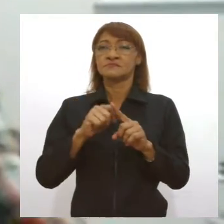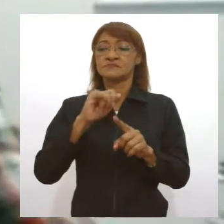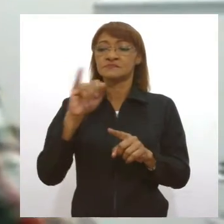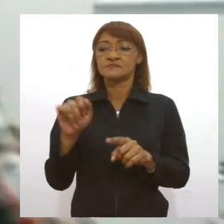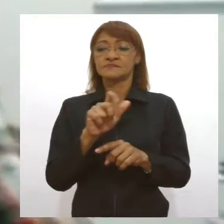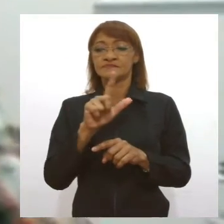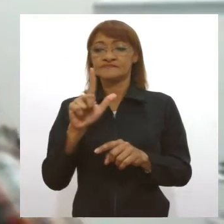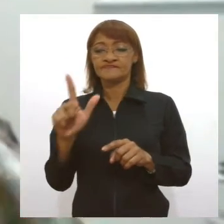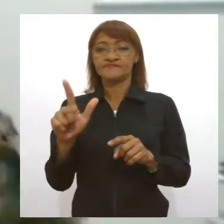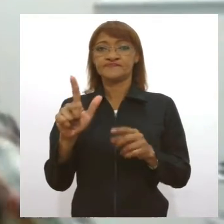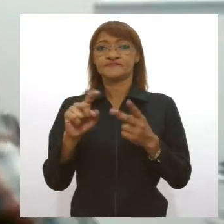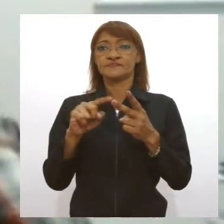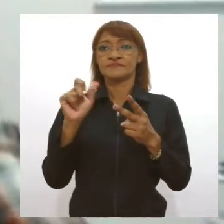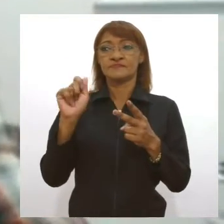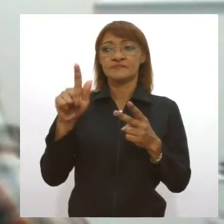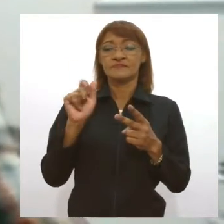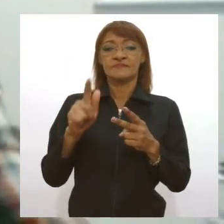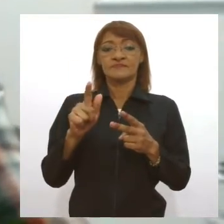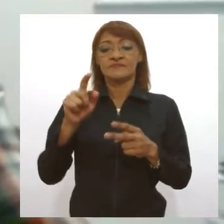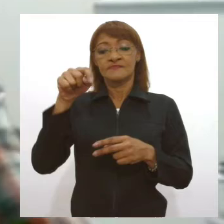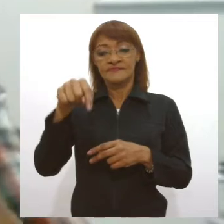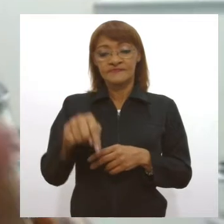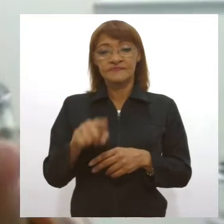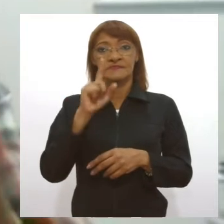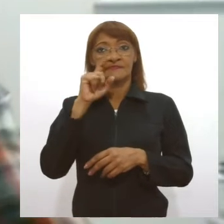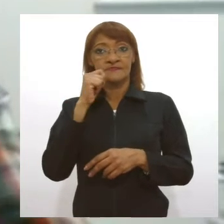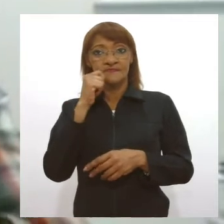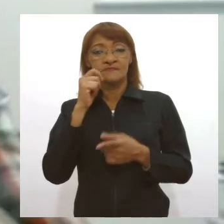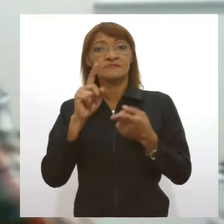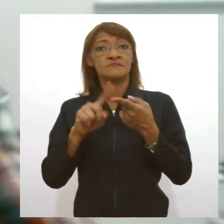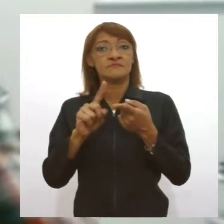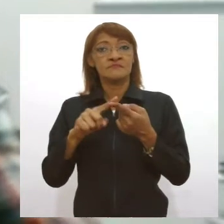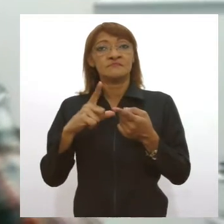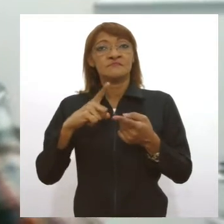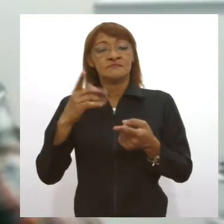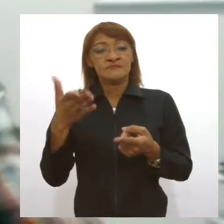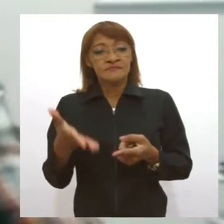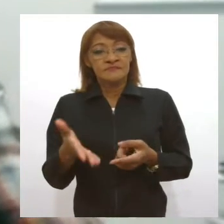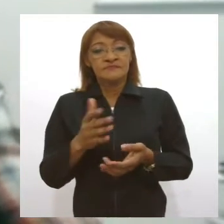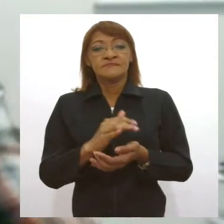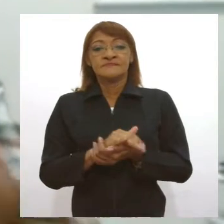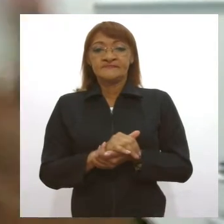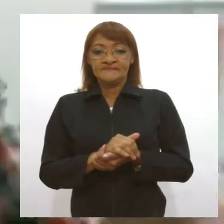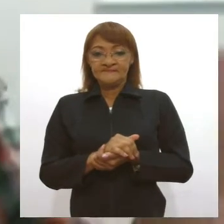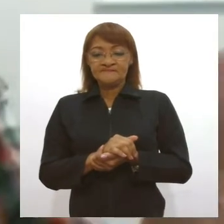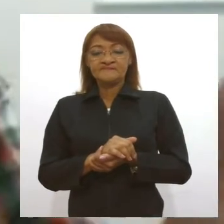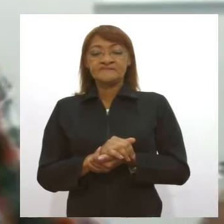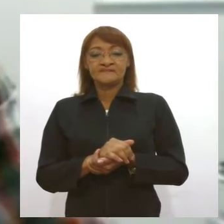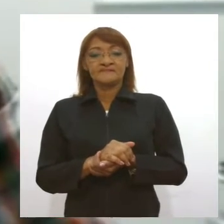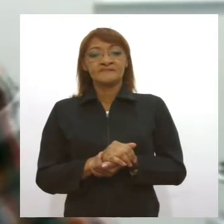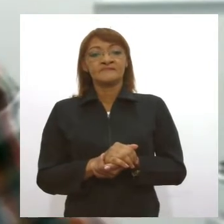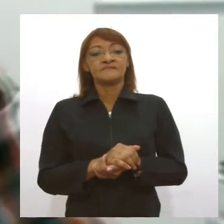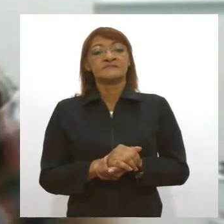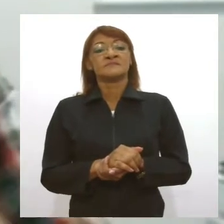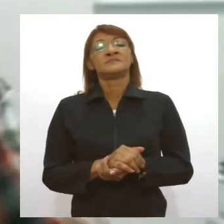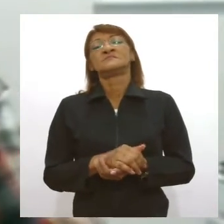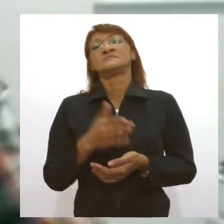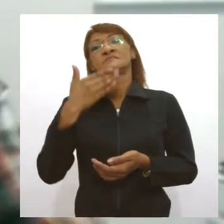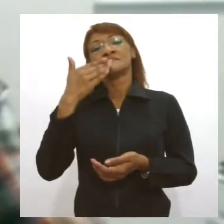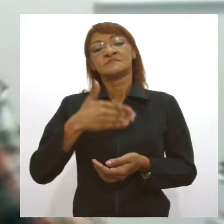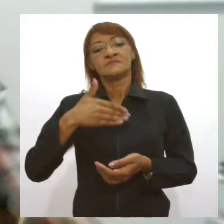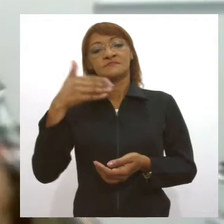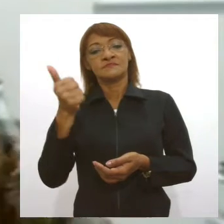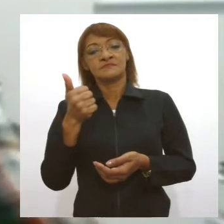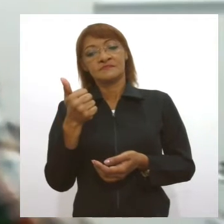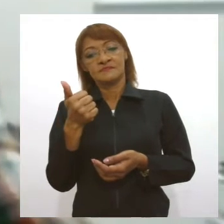agosto, nós iremos fazer aqui também. Essa vigilância genômica terá uma maior validação, né?